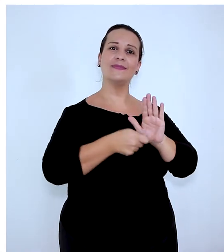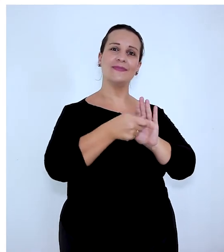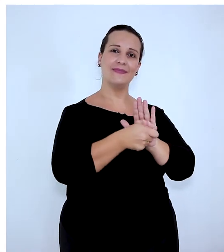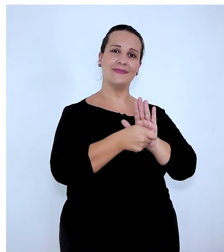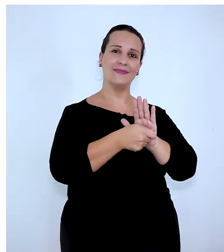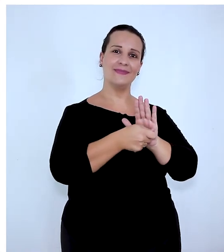de Araraquara Prefeitura Araraquara